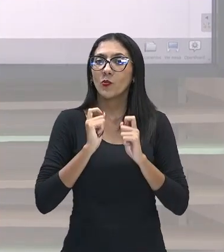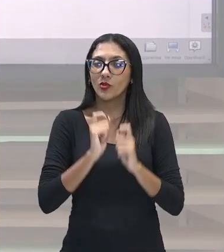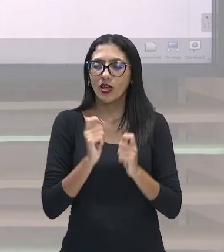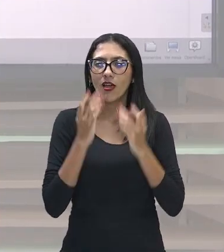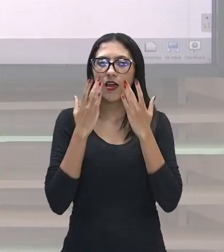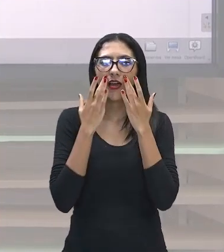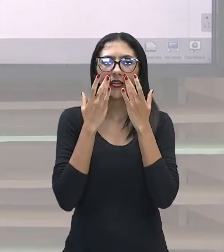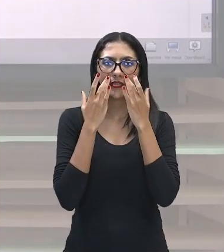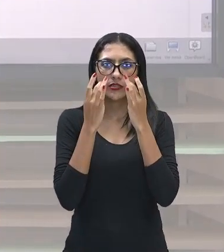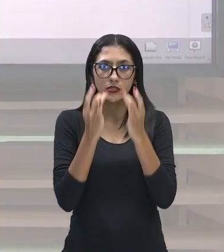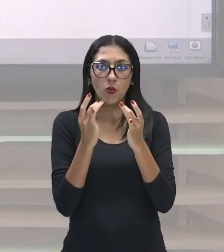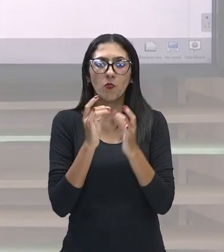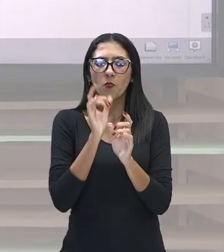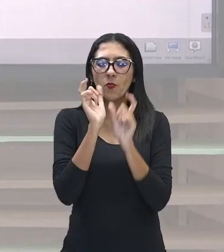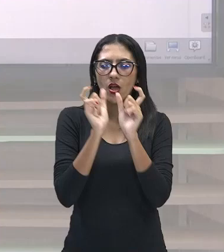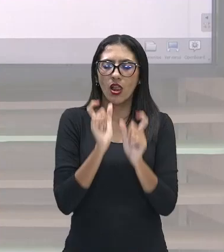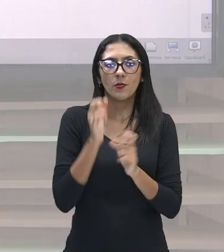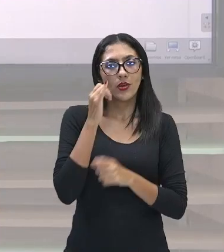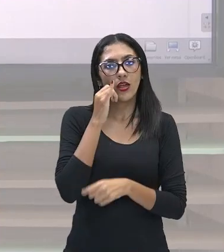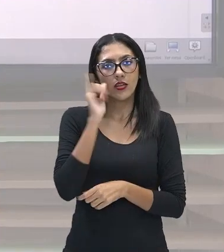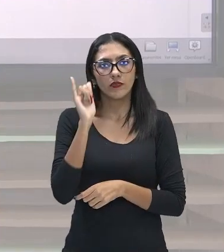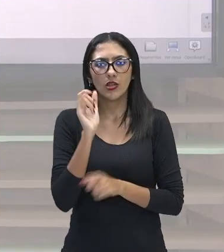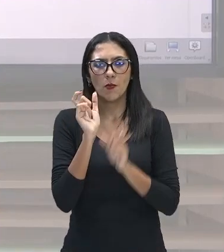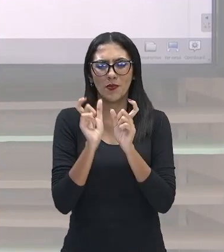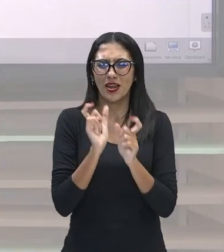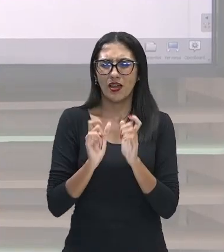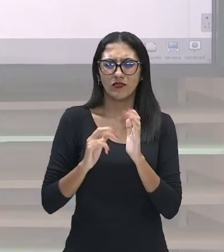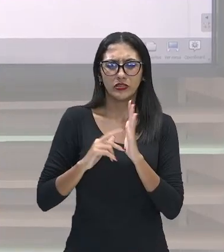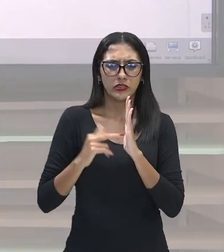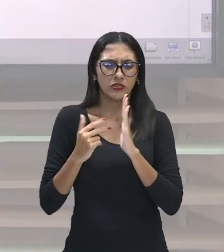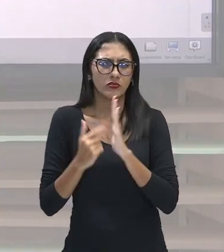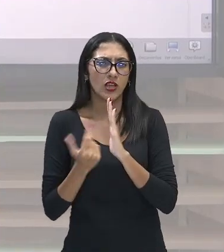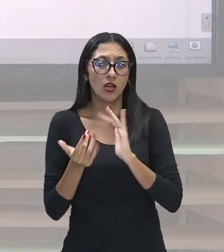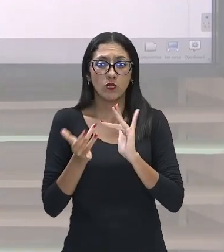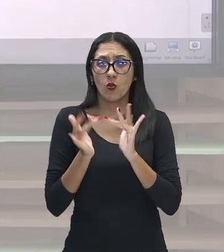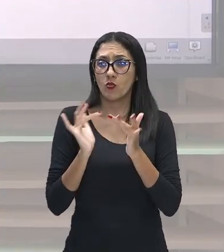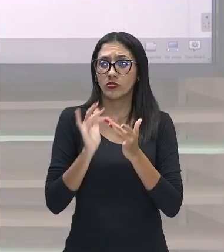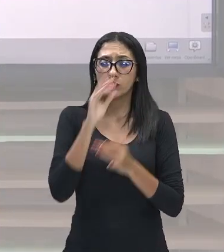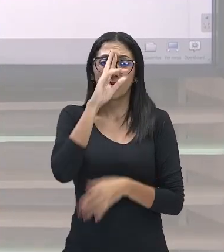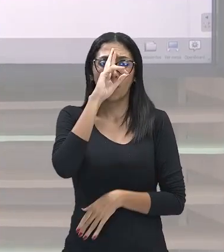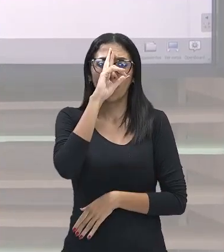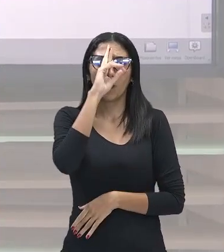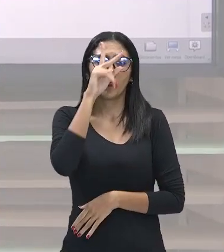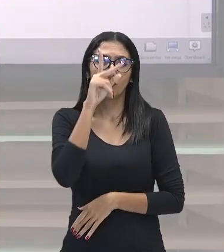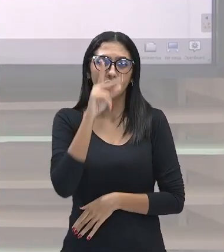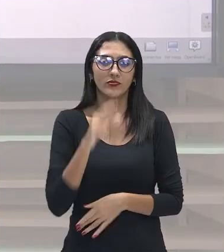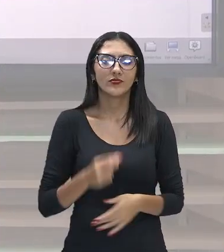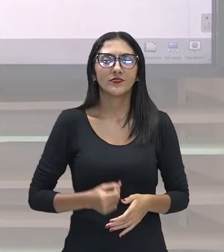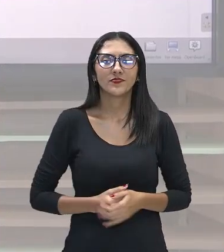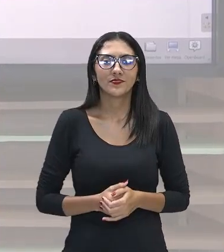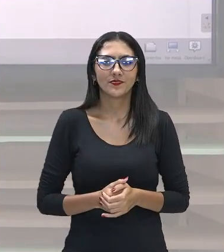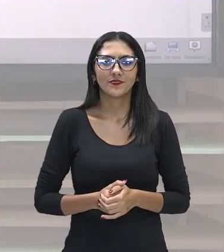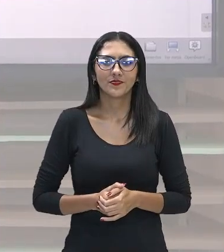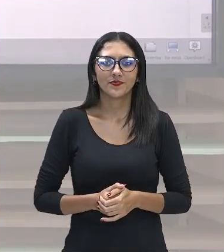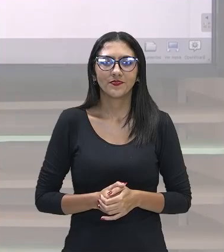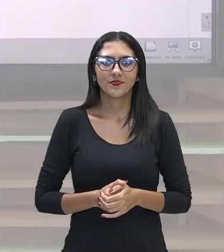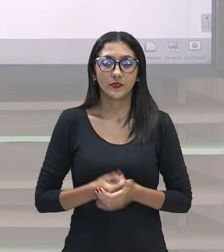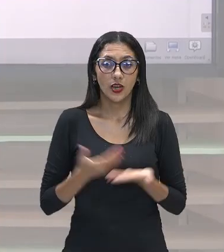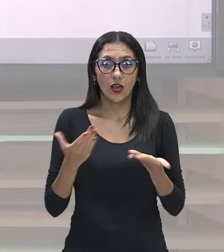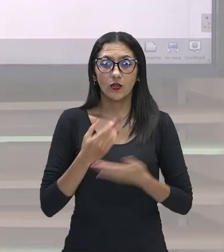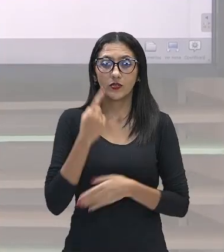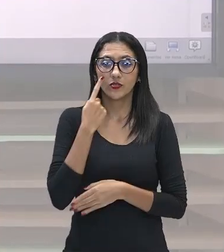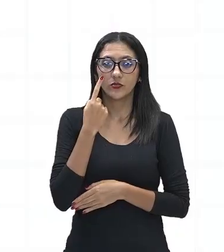para que a gente não interprete de forma errada, certo? Seguindo agora, vamos ao conceito da palavra